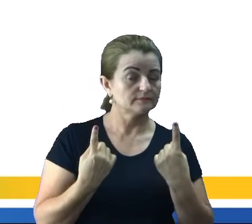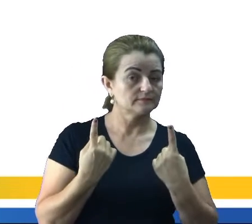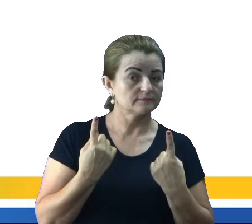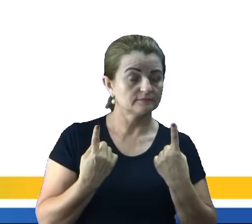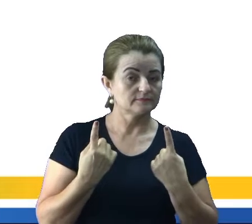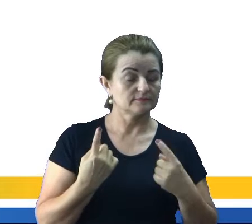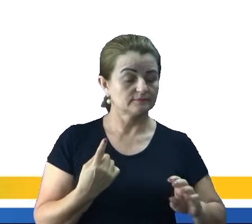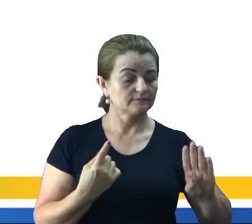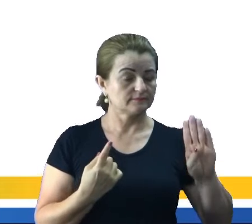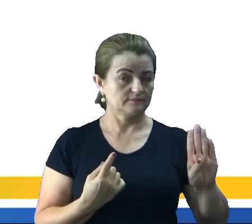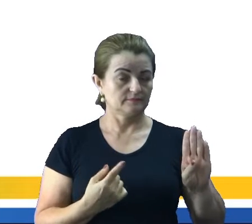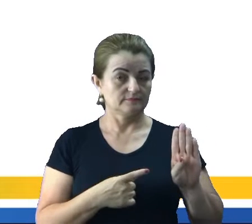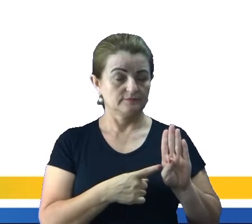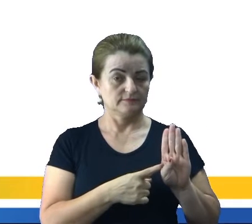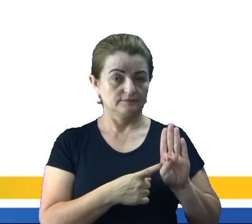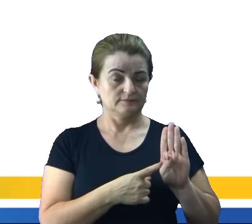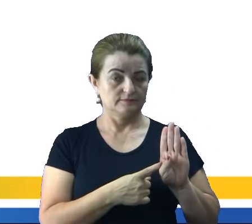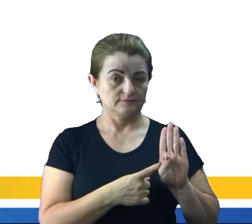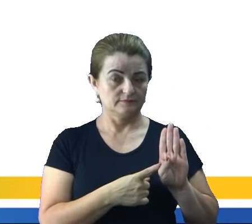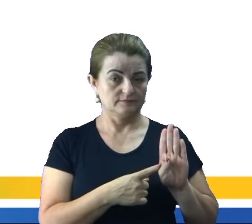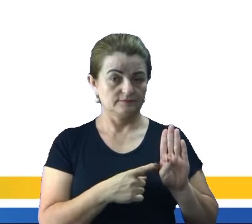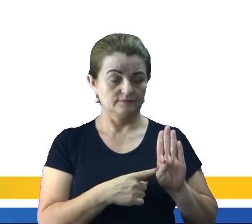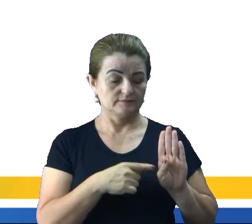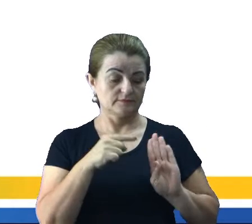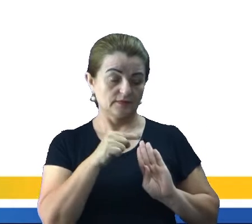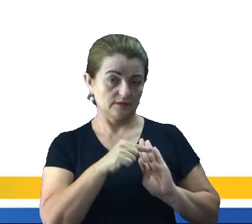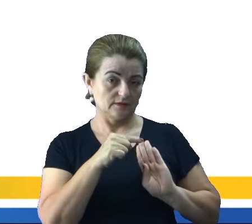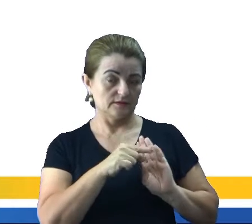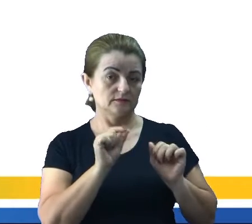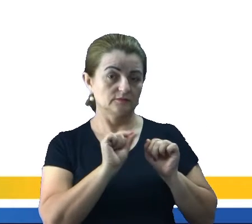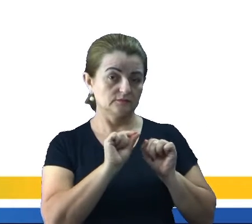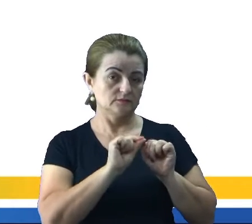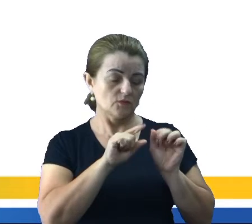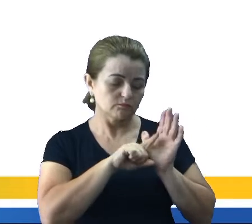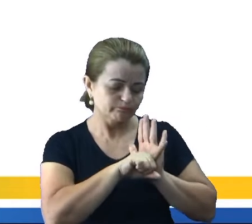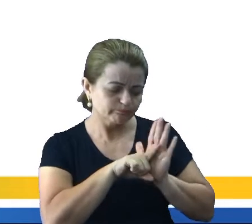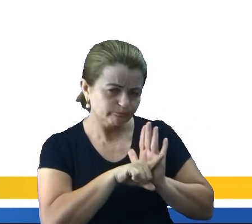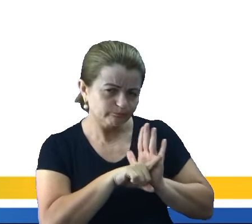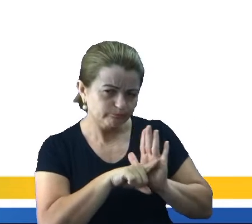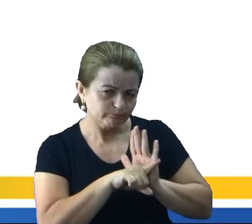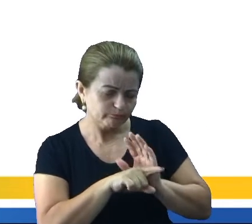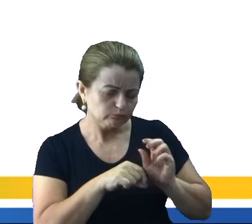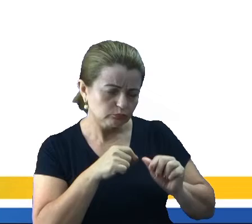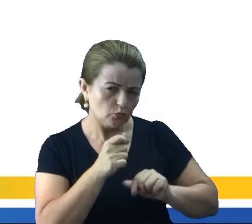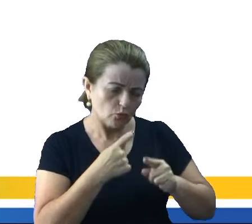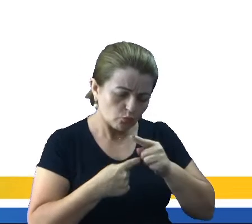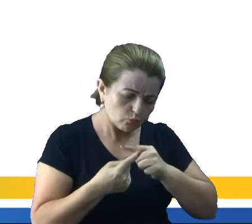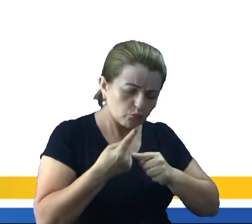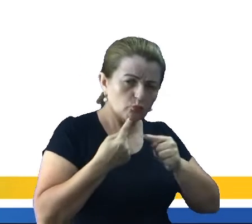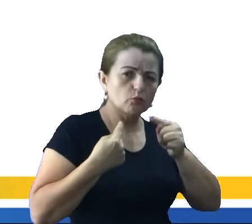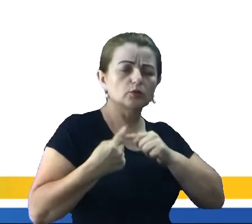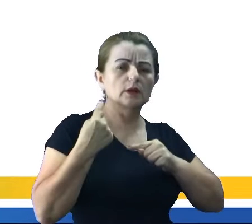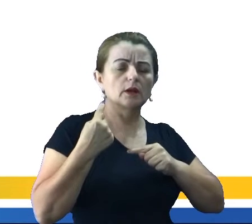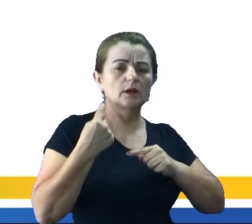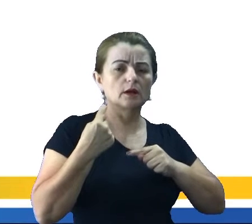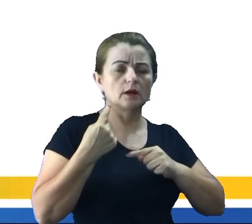Na letra B nós temos Calvin vai fazer pesquisa de como remodelar o universo